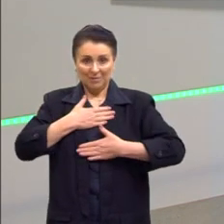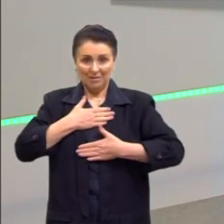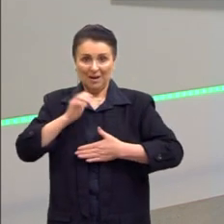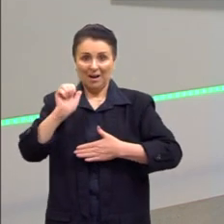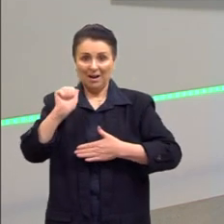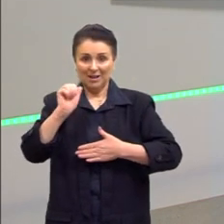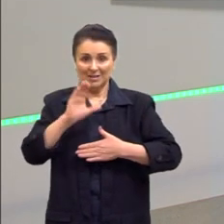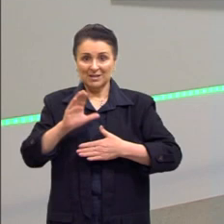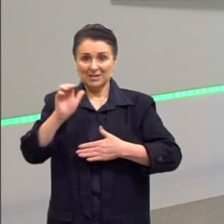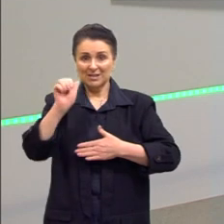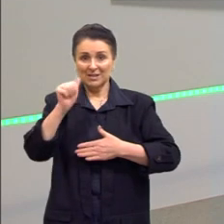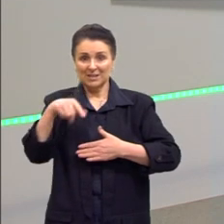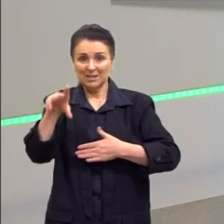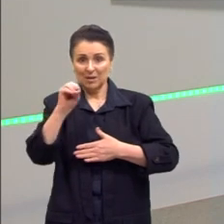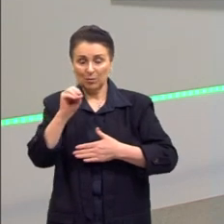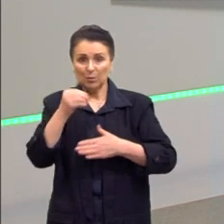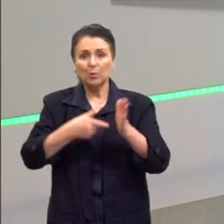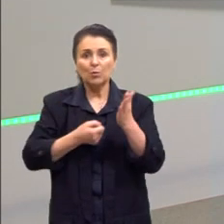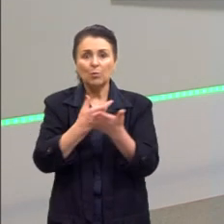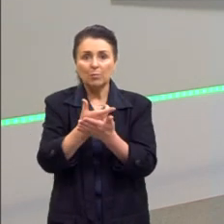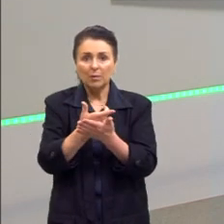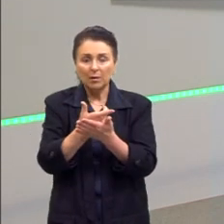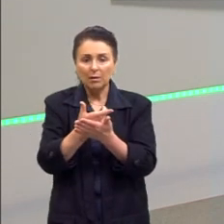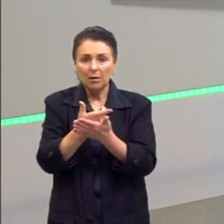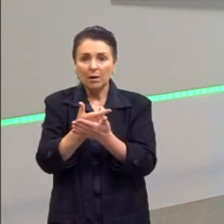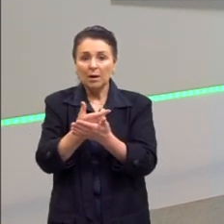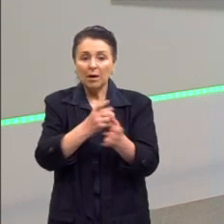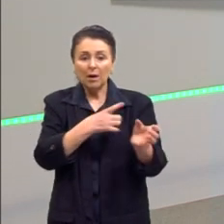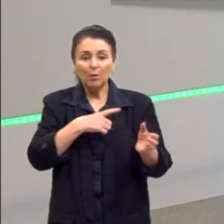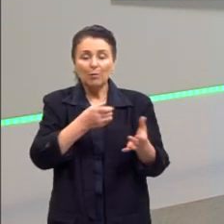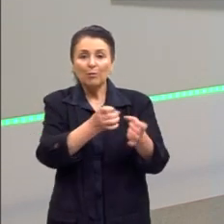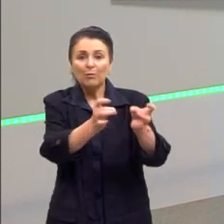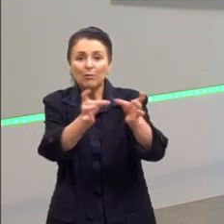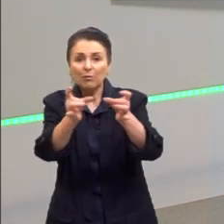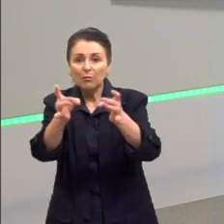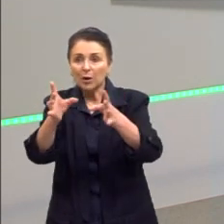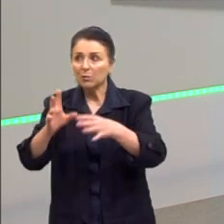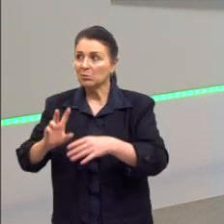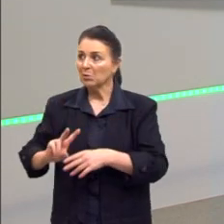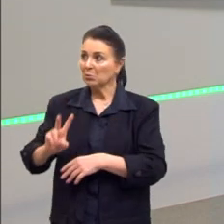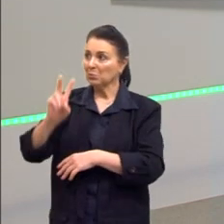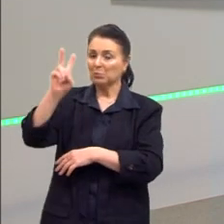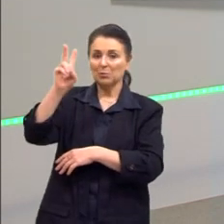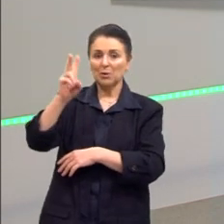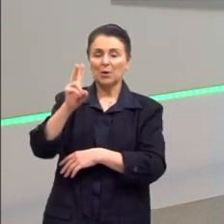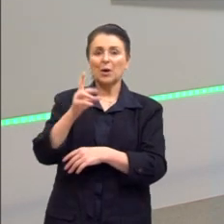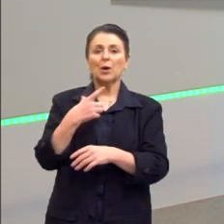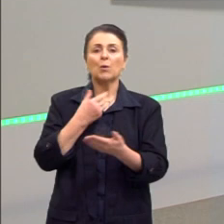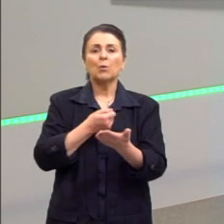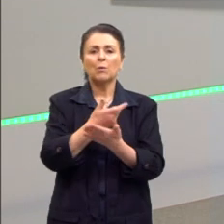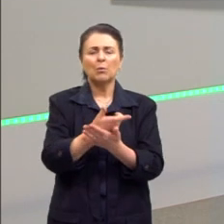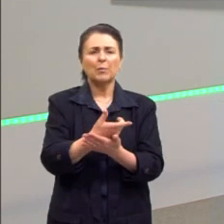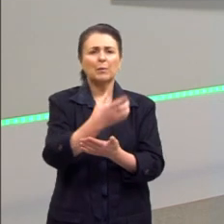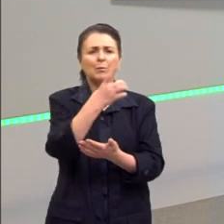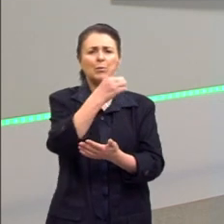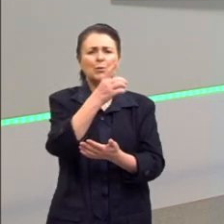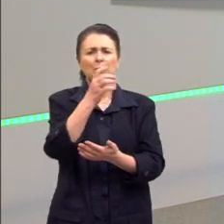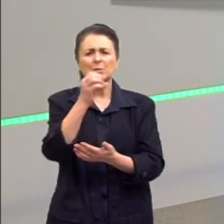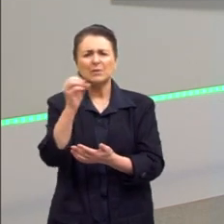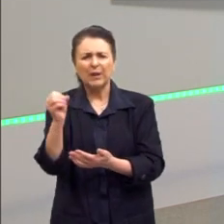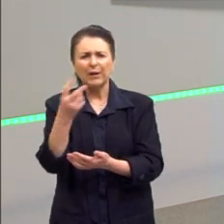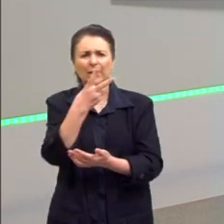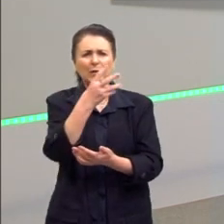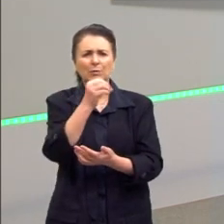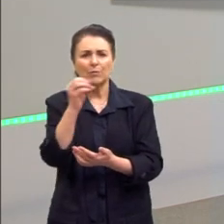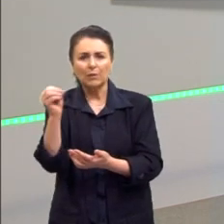e eu posso pegar e vender essa ação que eu comprei lá no passado por cem, duzentos dólares e eu vou vender ela hoje por